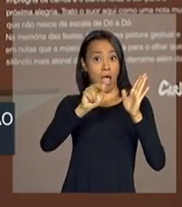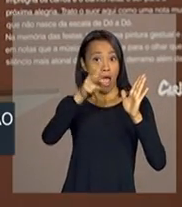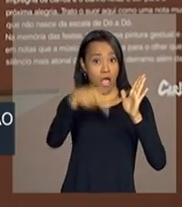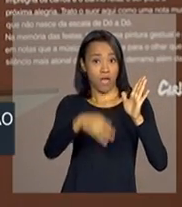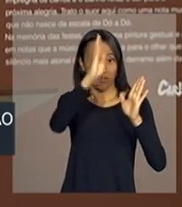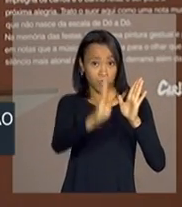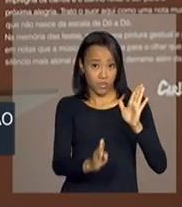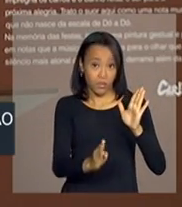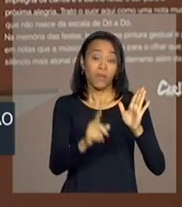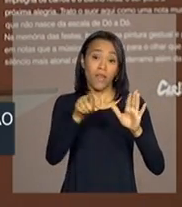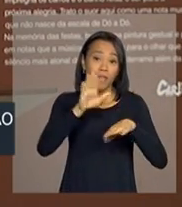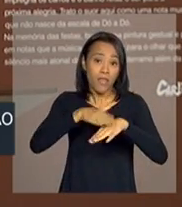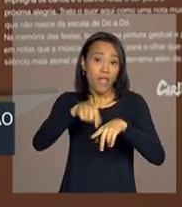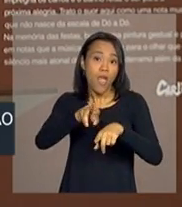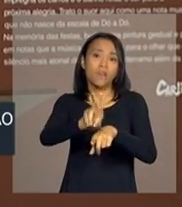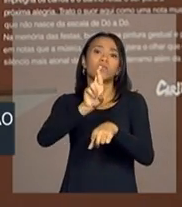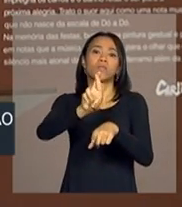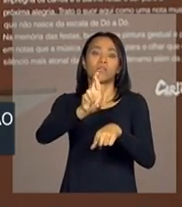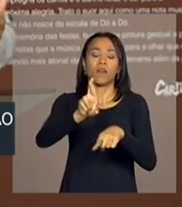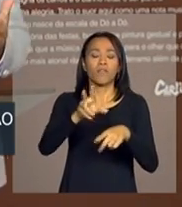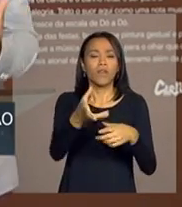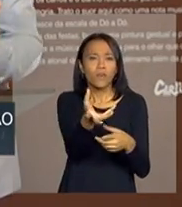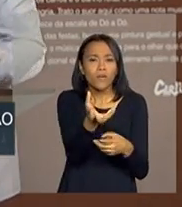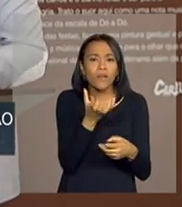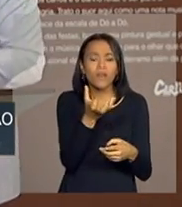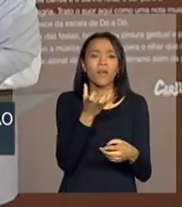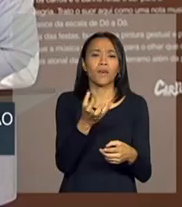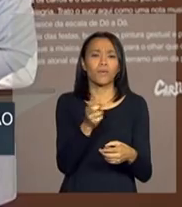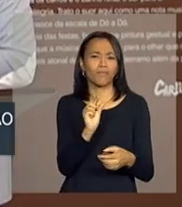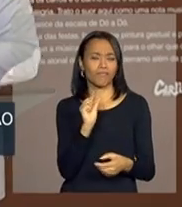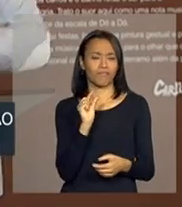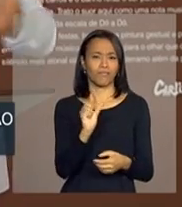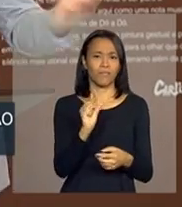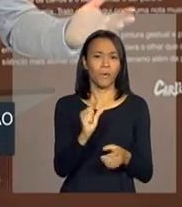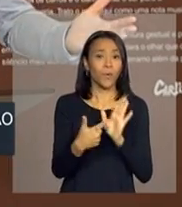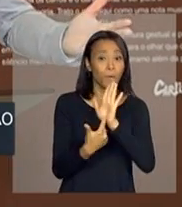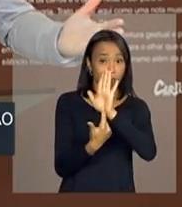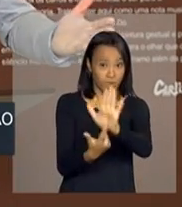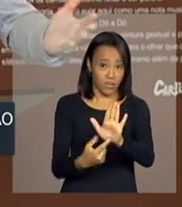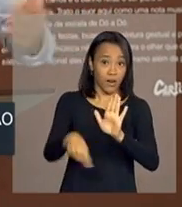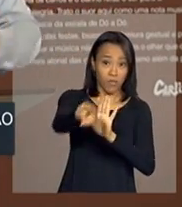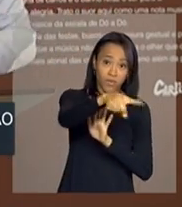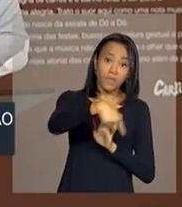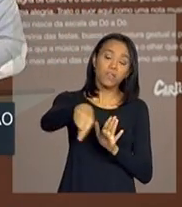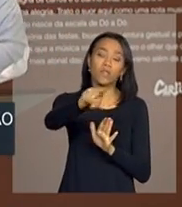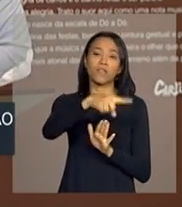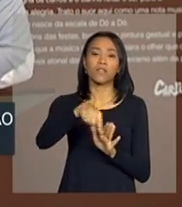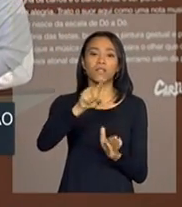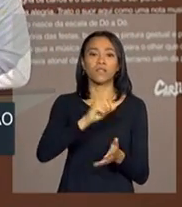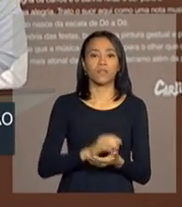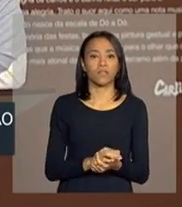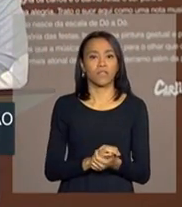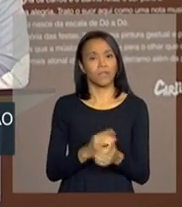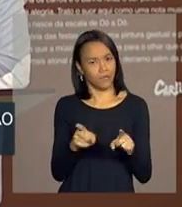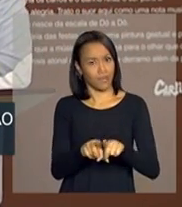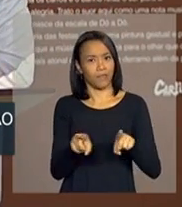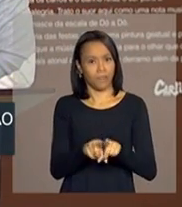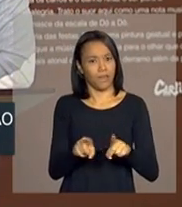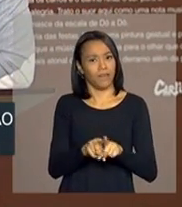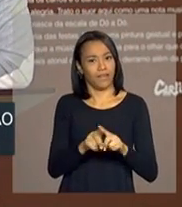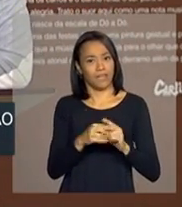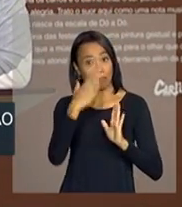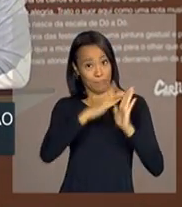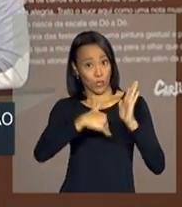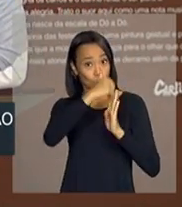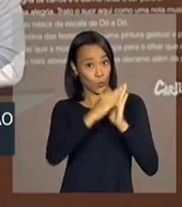isso. E eu queria um pouco apresentar para vocês, além da questão das